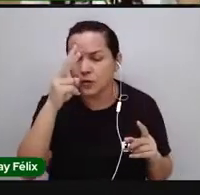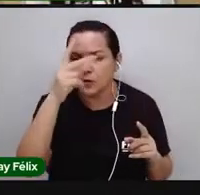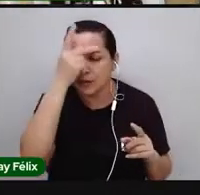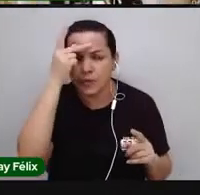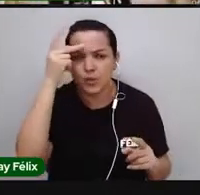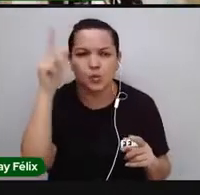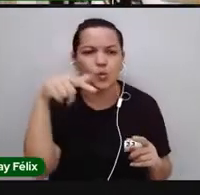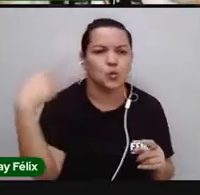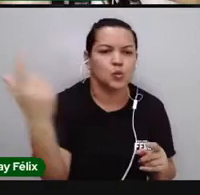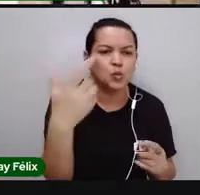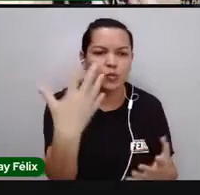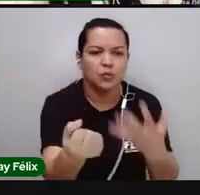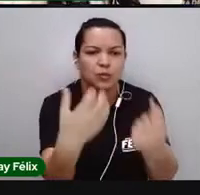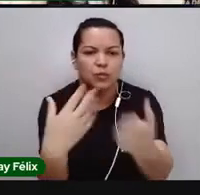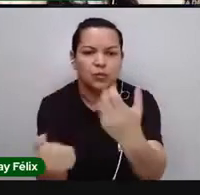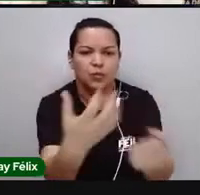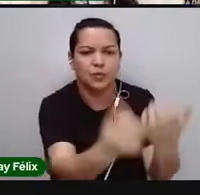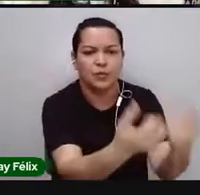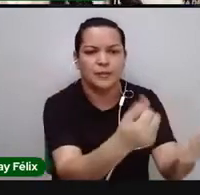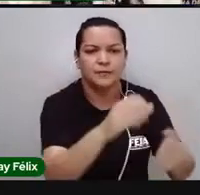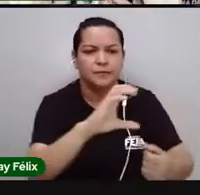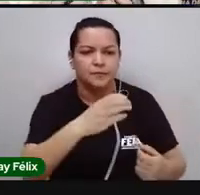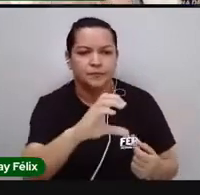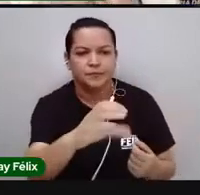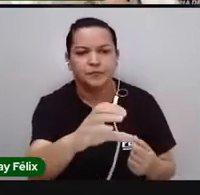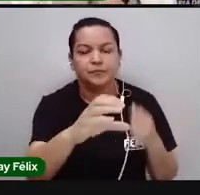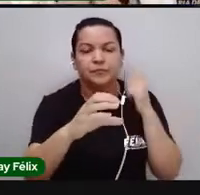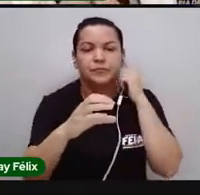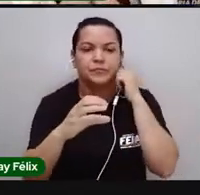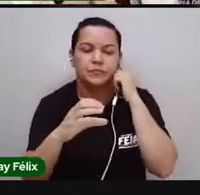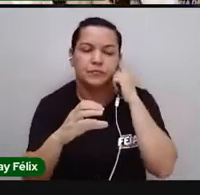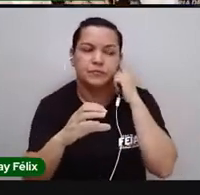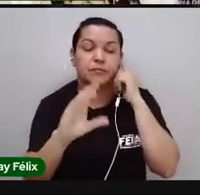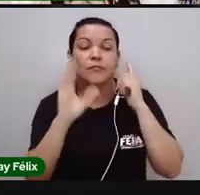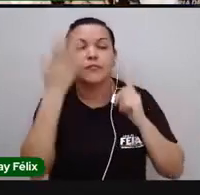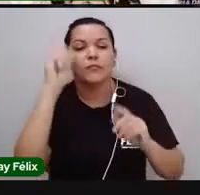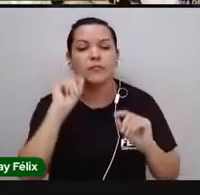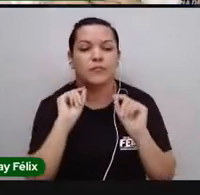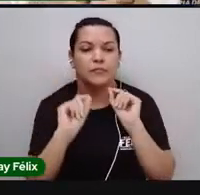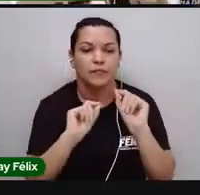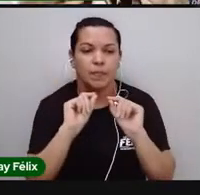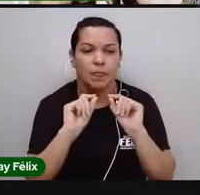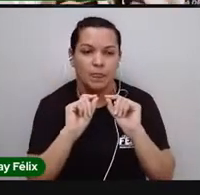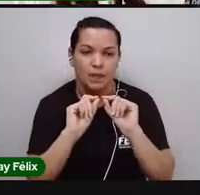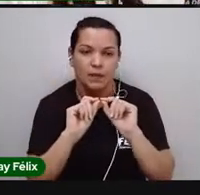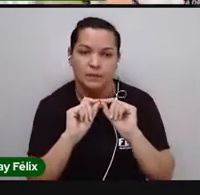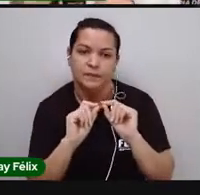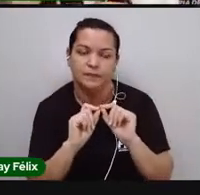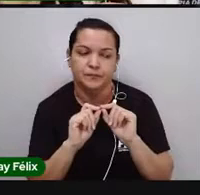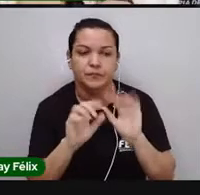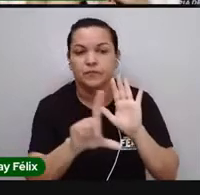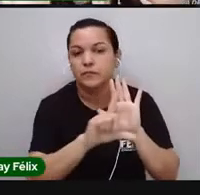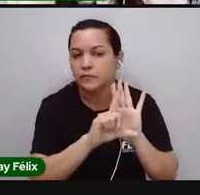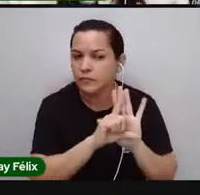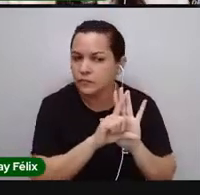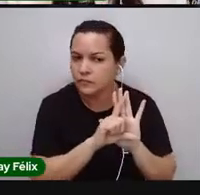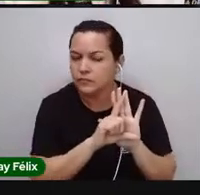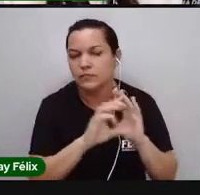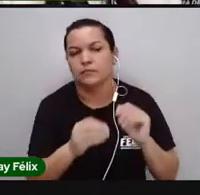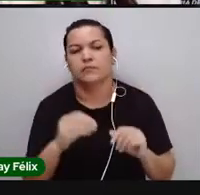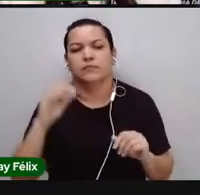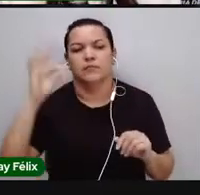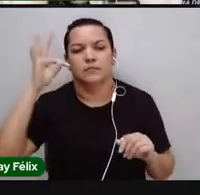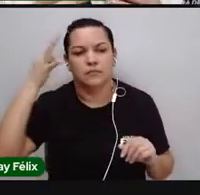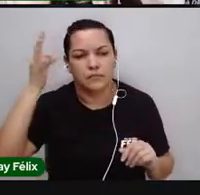ela é validada por mais cientistas, isso vai gerar uma lei, uma teoria,